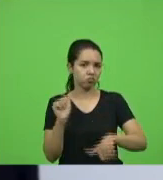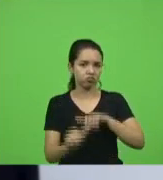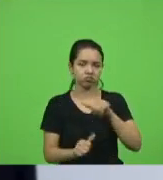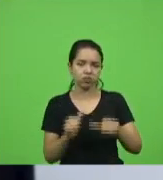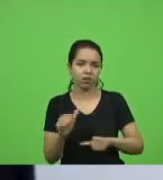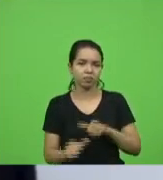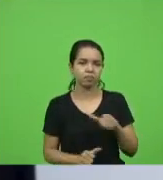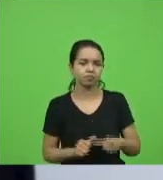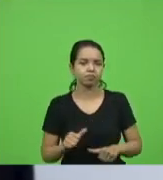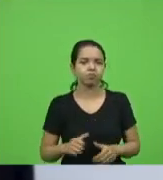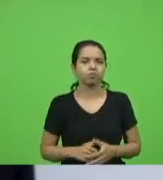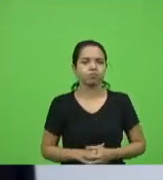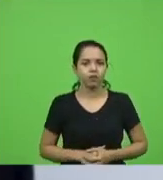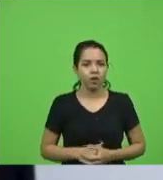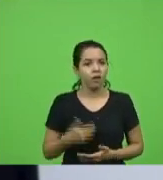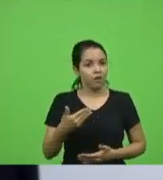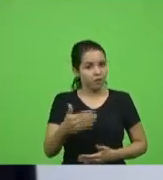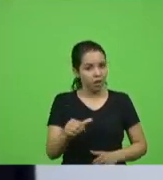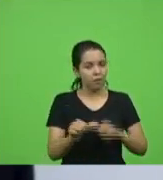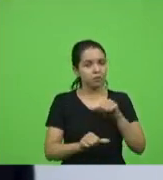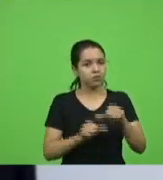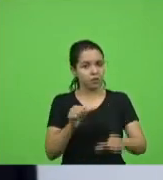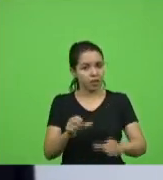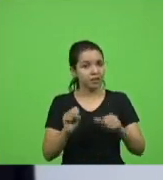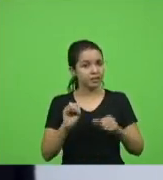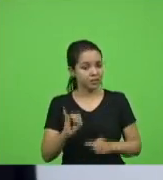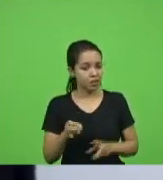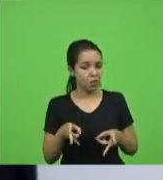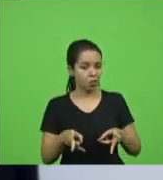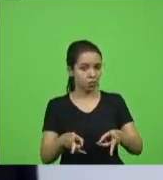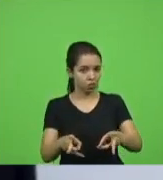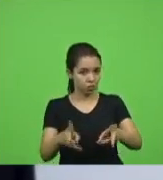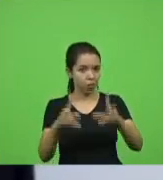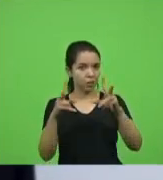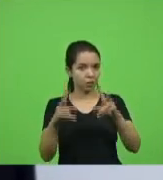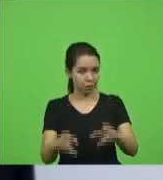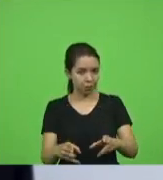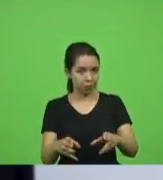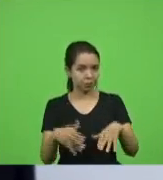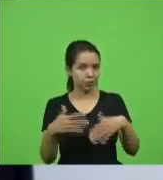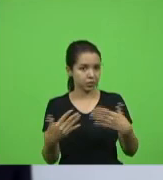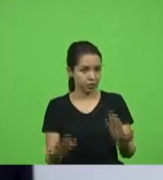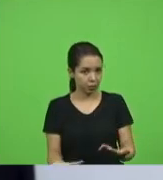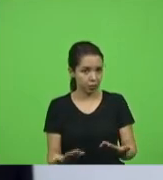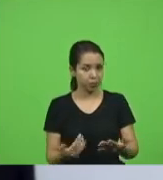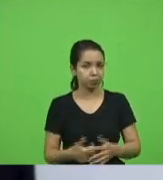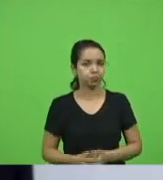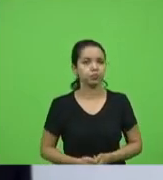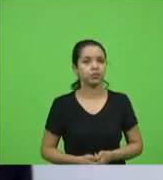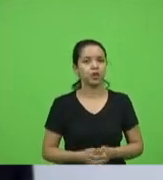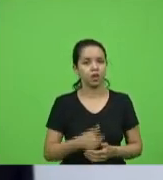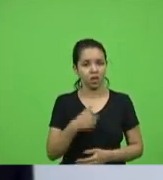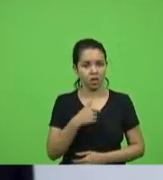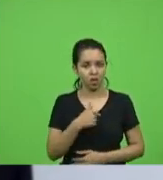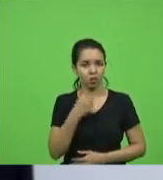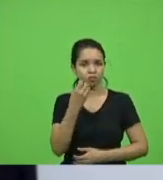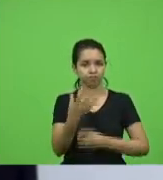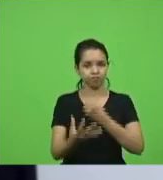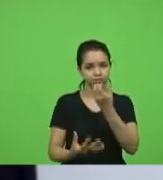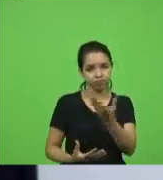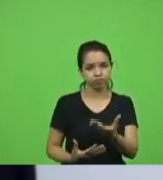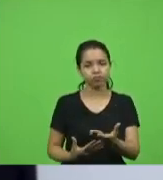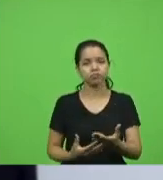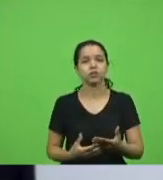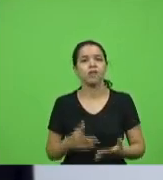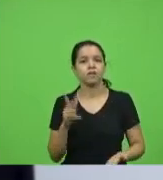a situação continuando do jeito que está então meus colegas faço esse desabafo e realmente